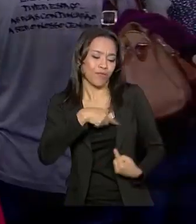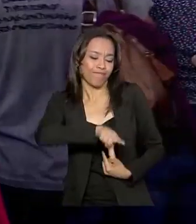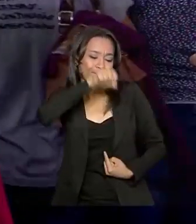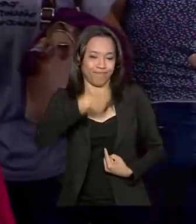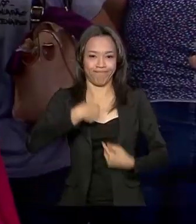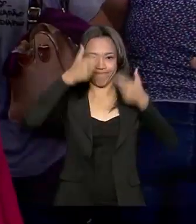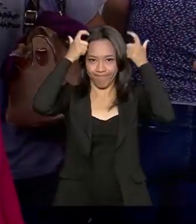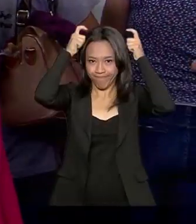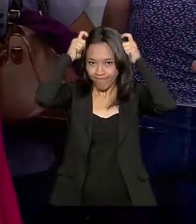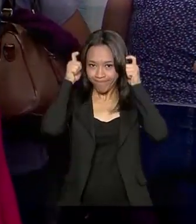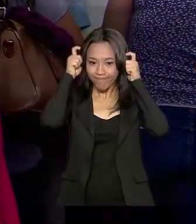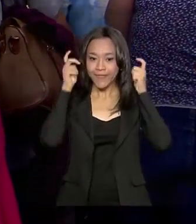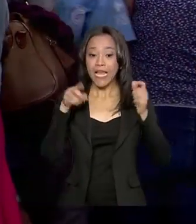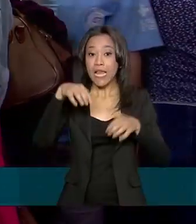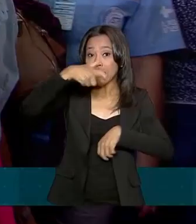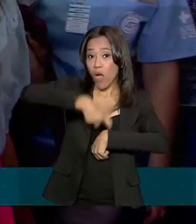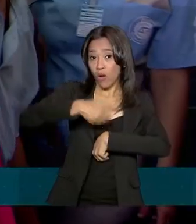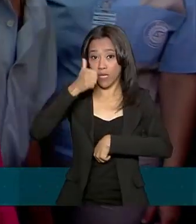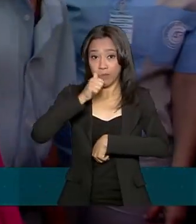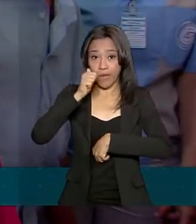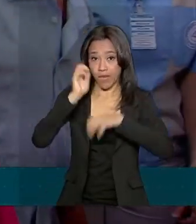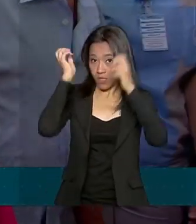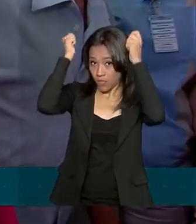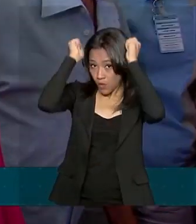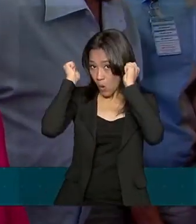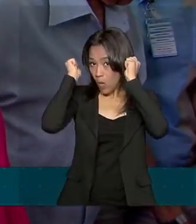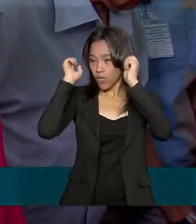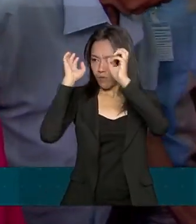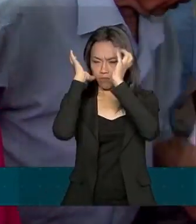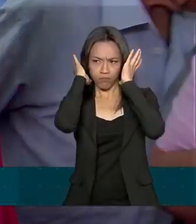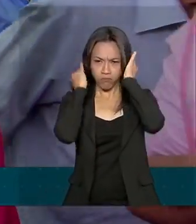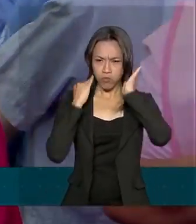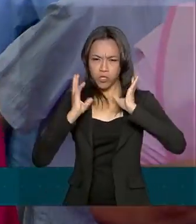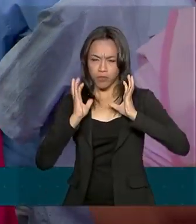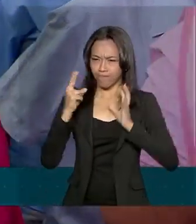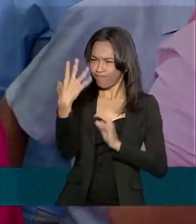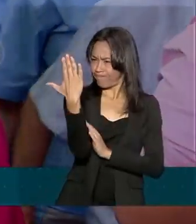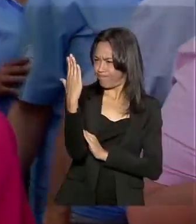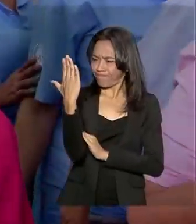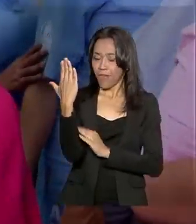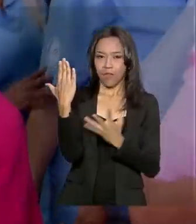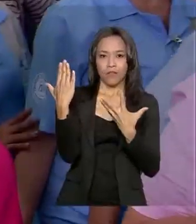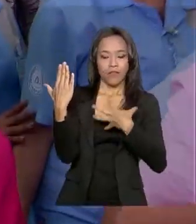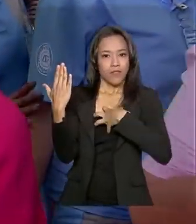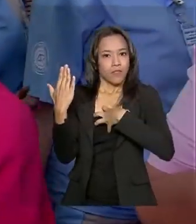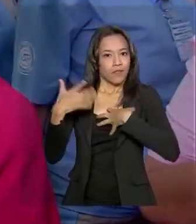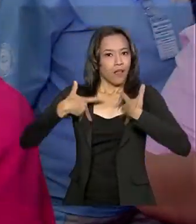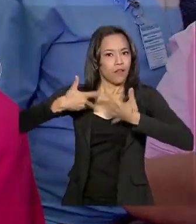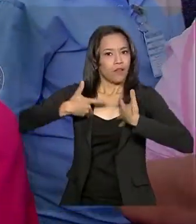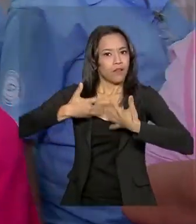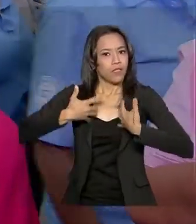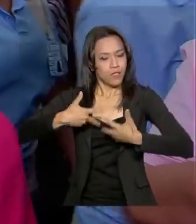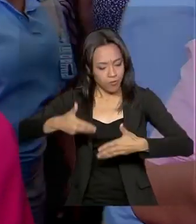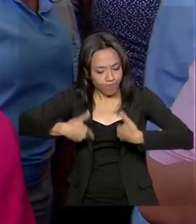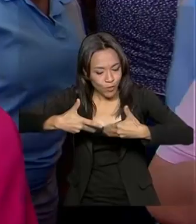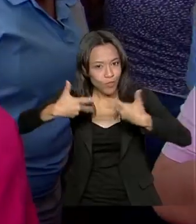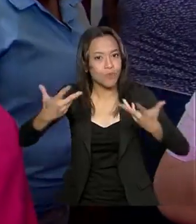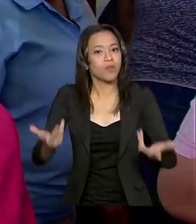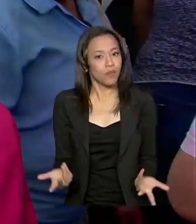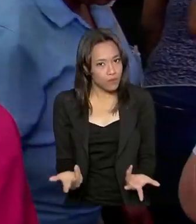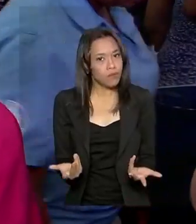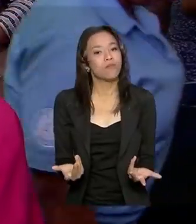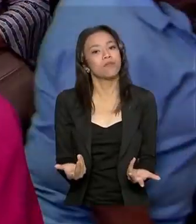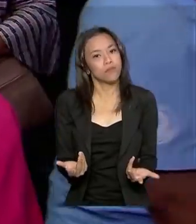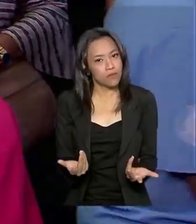Na hora que elas colocam uma peruca, elas se transformam, alegria. E isso tudo serve de estímulo para